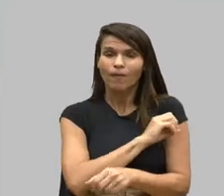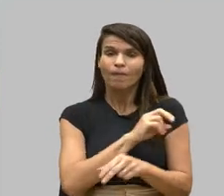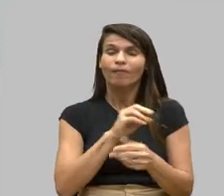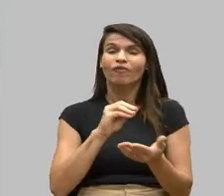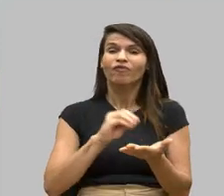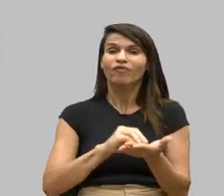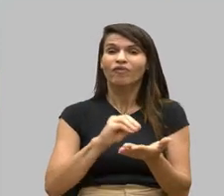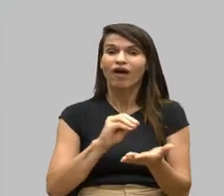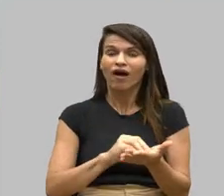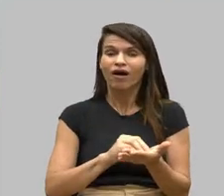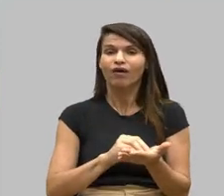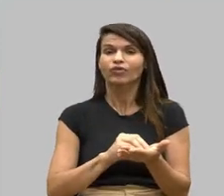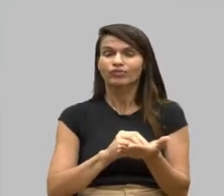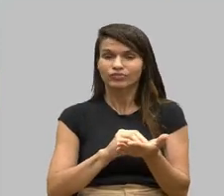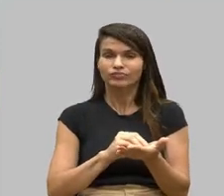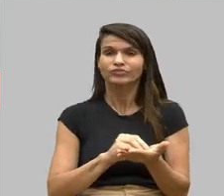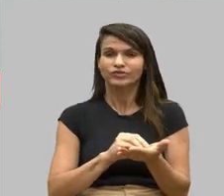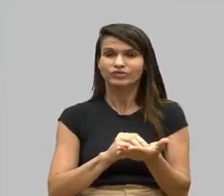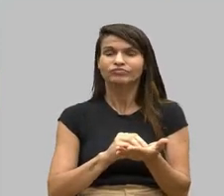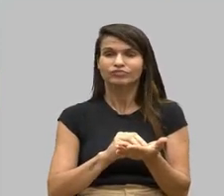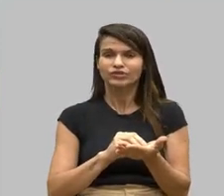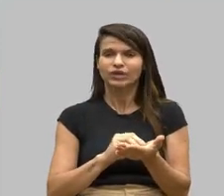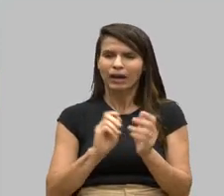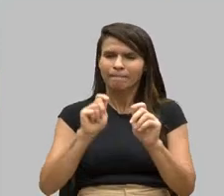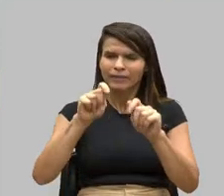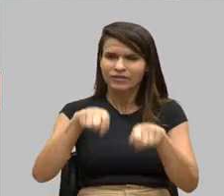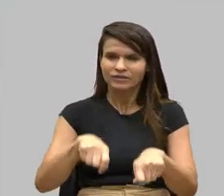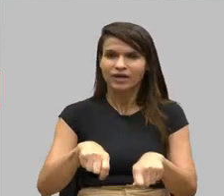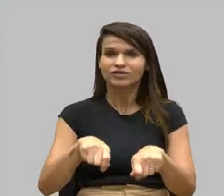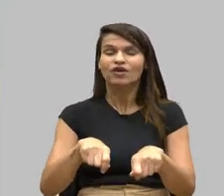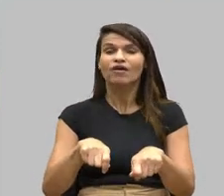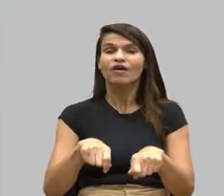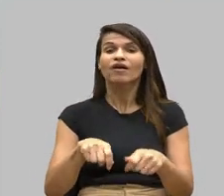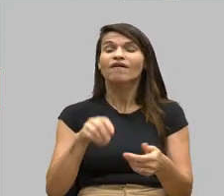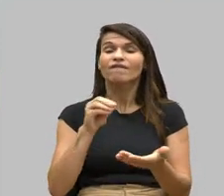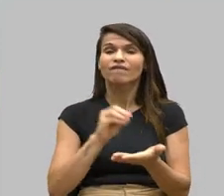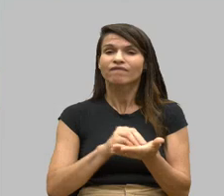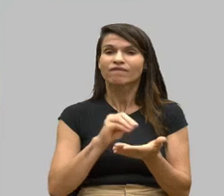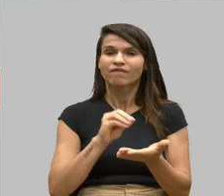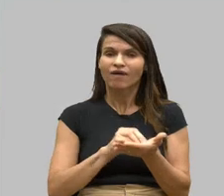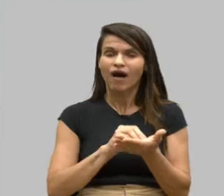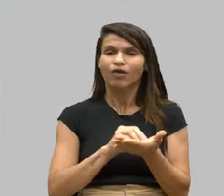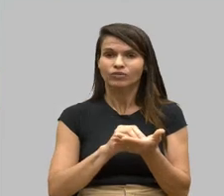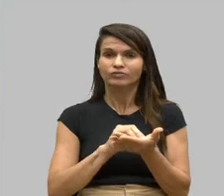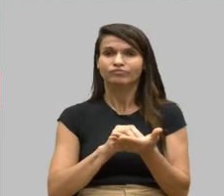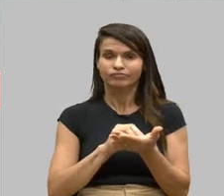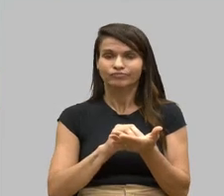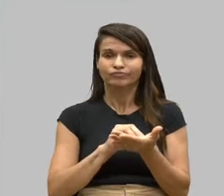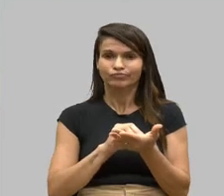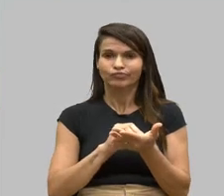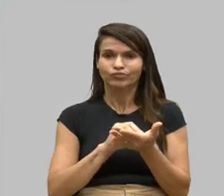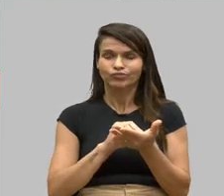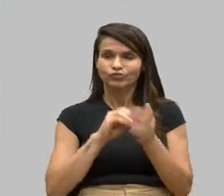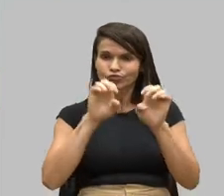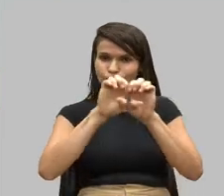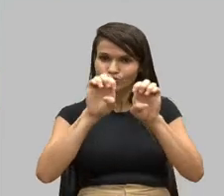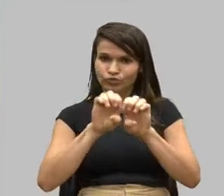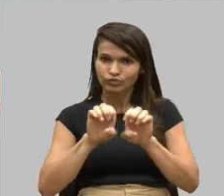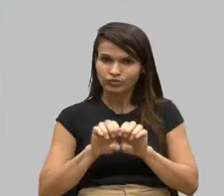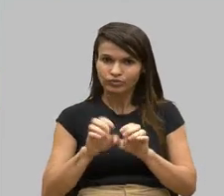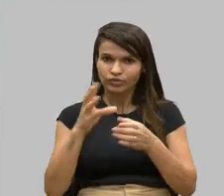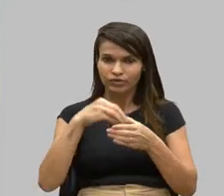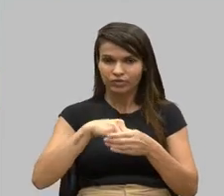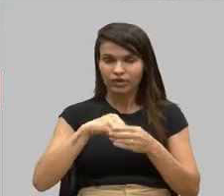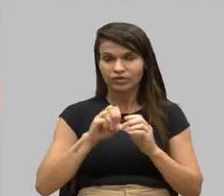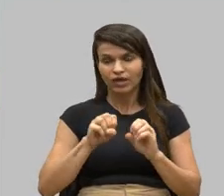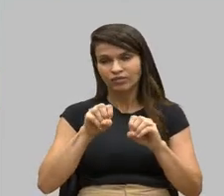recursos e condições e falta de infraestrutura na educação. E aí vem o problema que